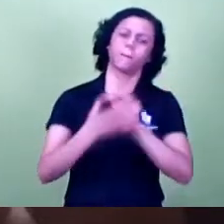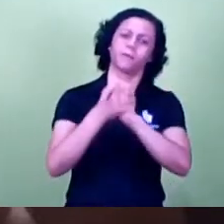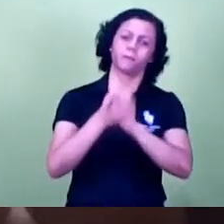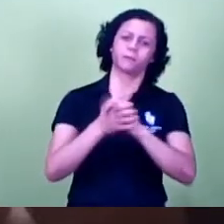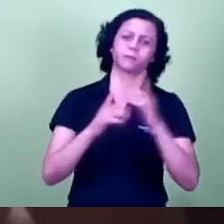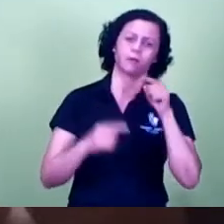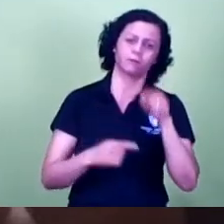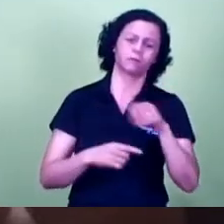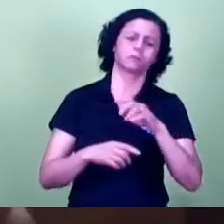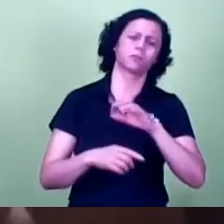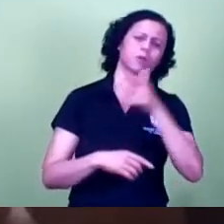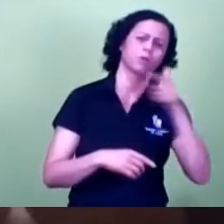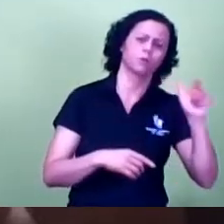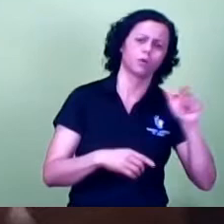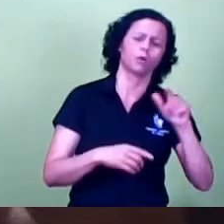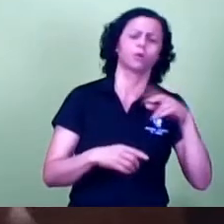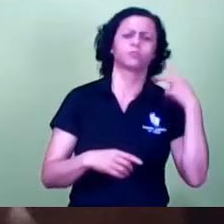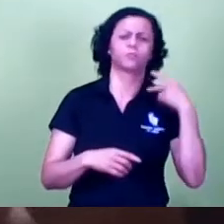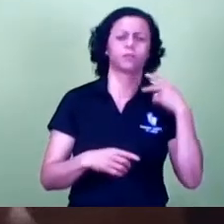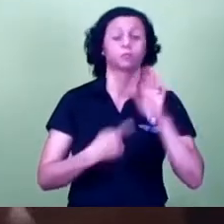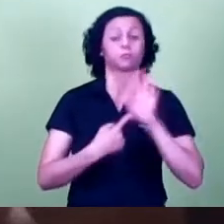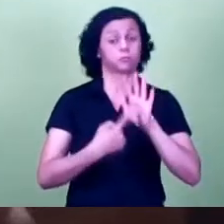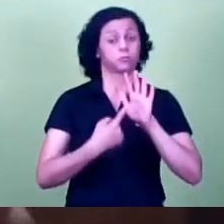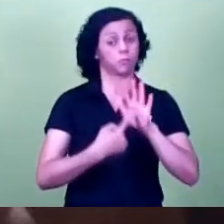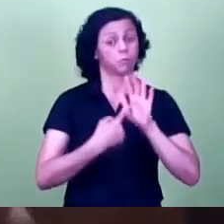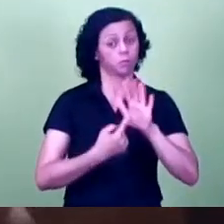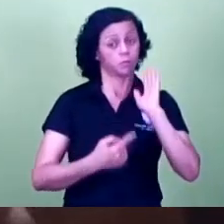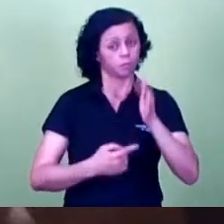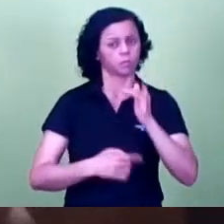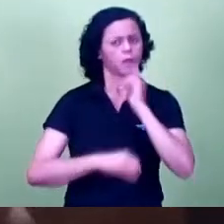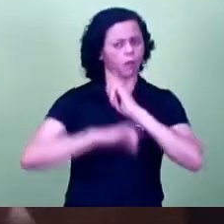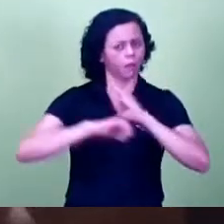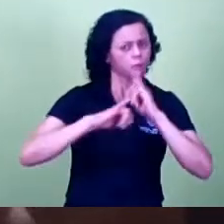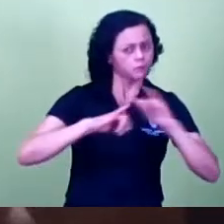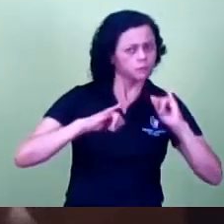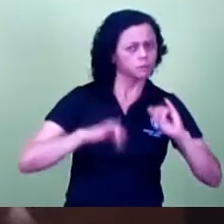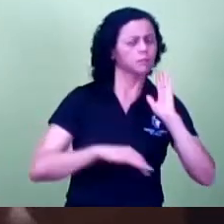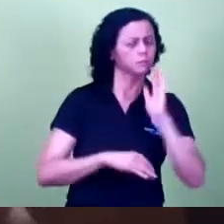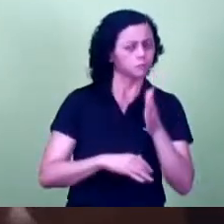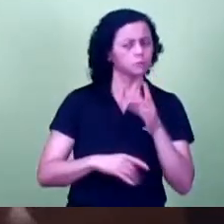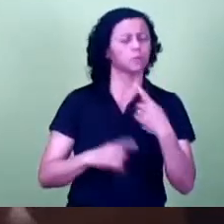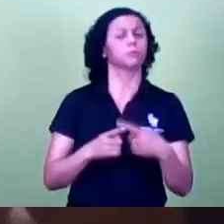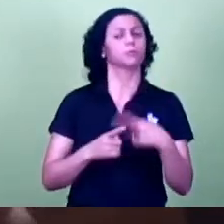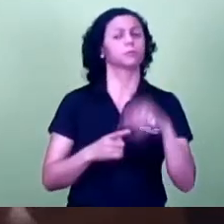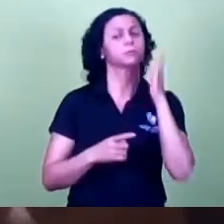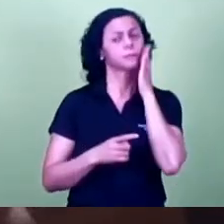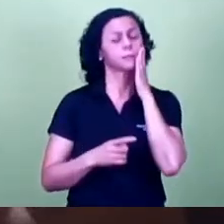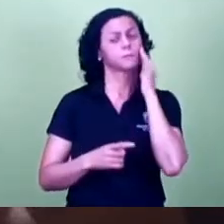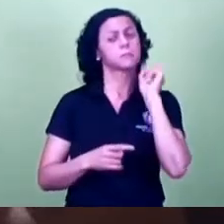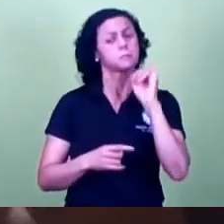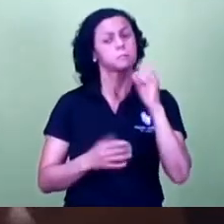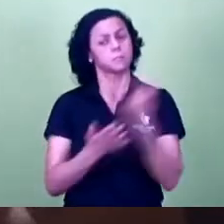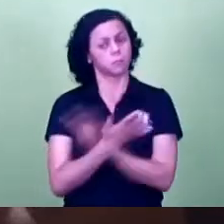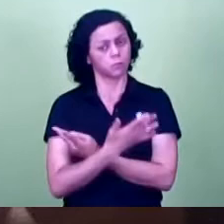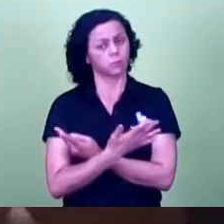estão alertando há muito tempo porque a gente sabe que se acontecer isso